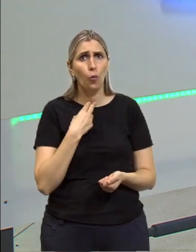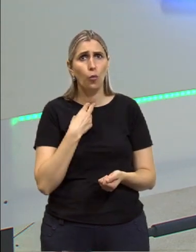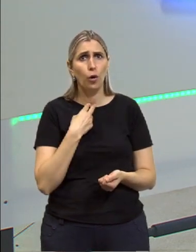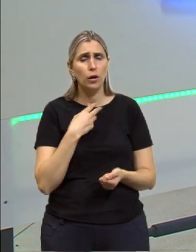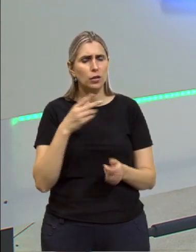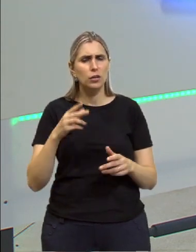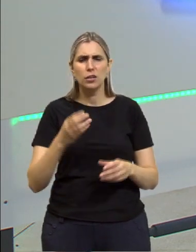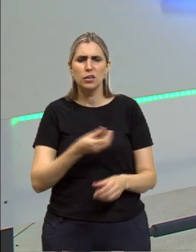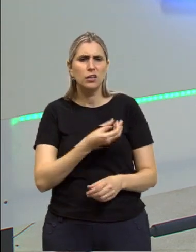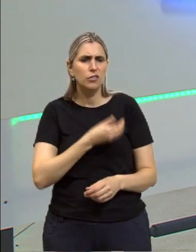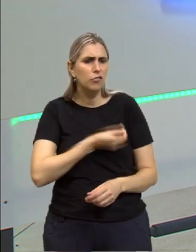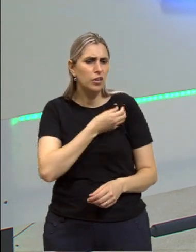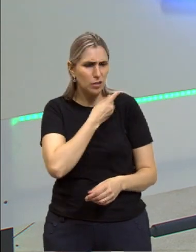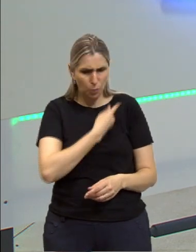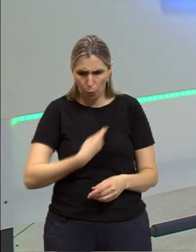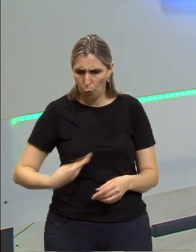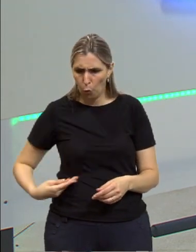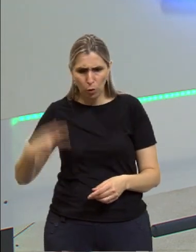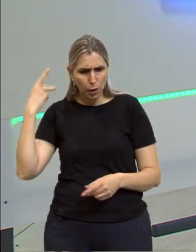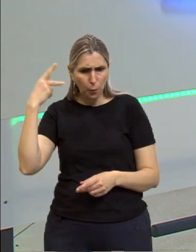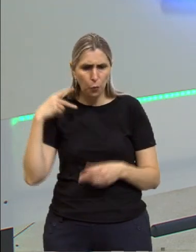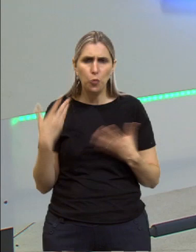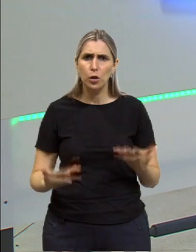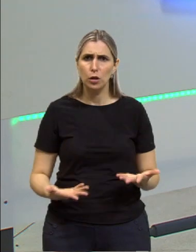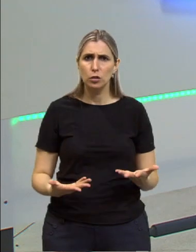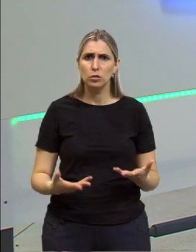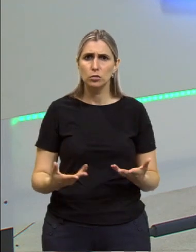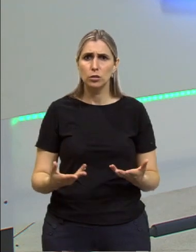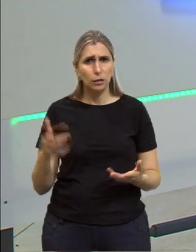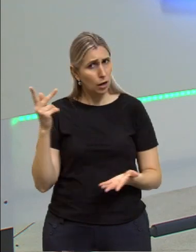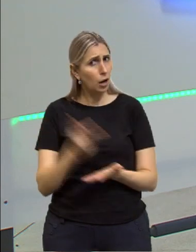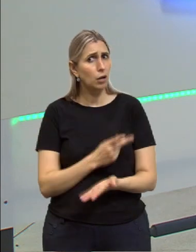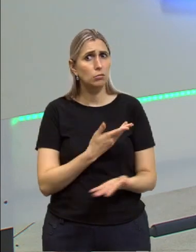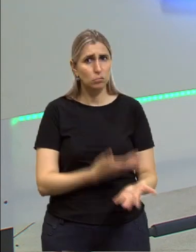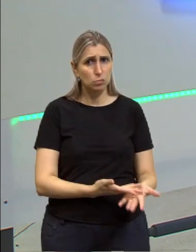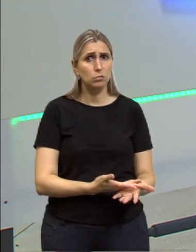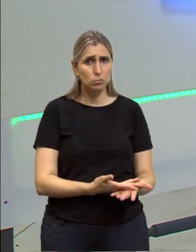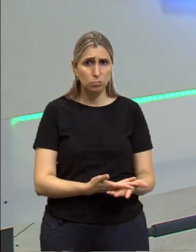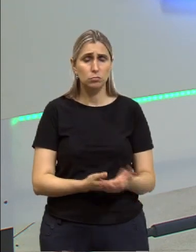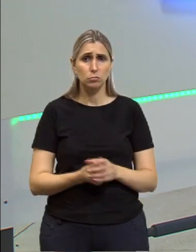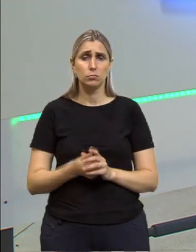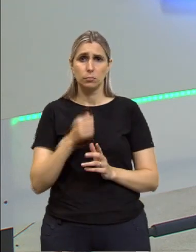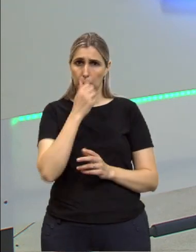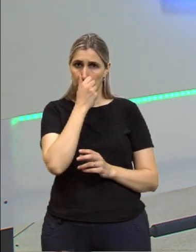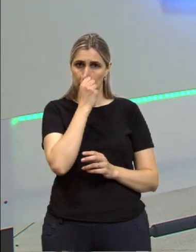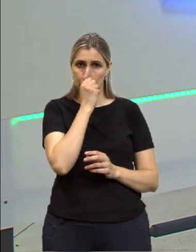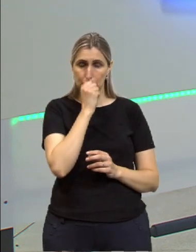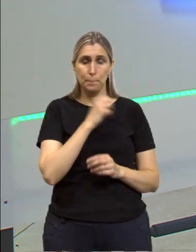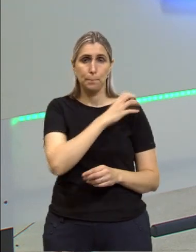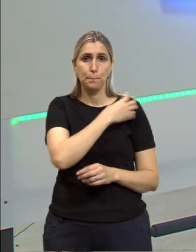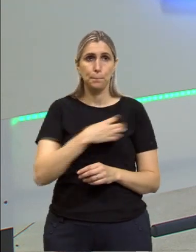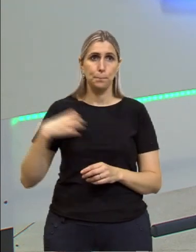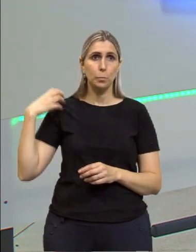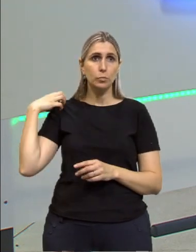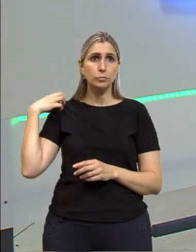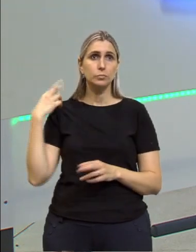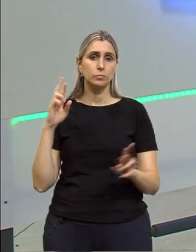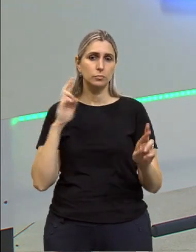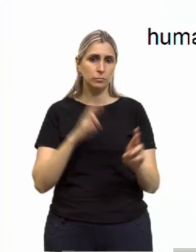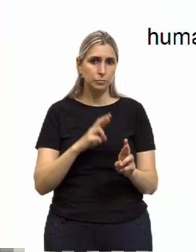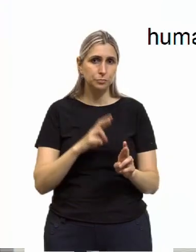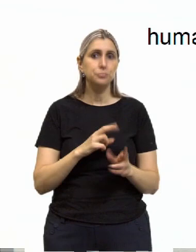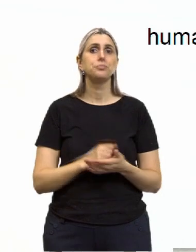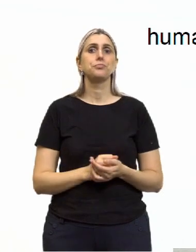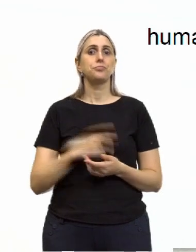pública é essa? Que vida política é essa? Que vida é essa? Aristóteles refere-se